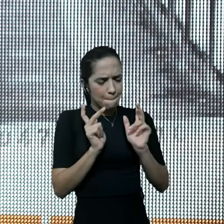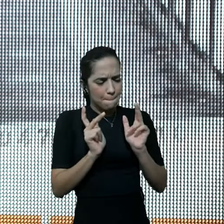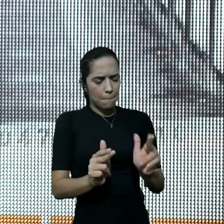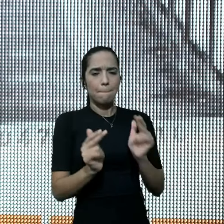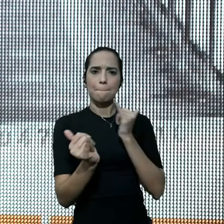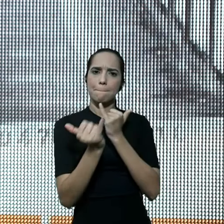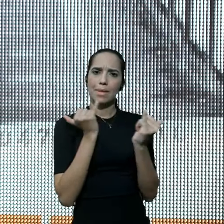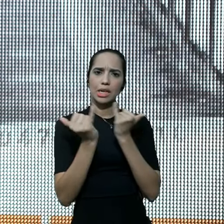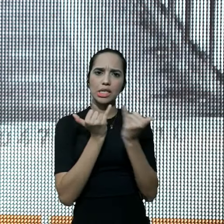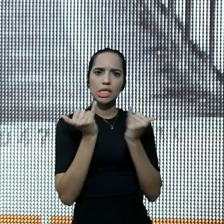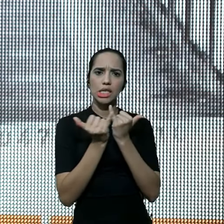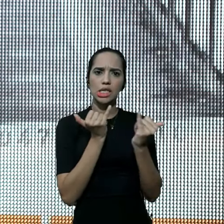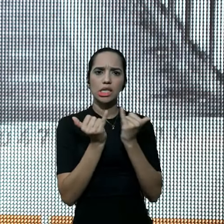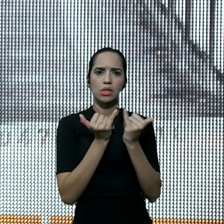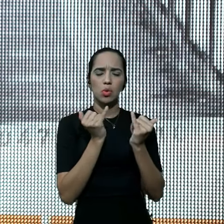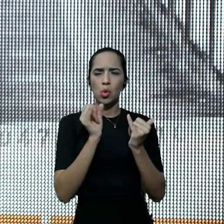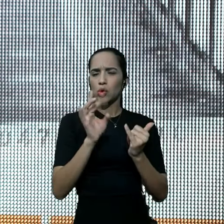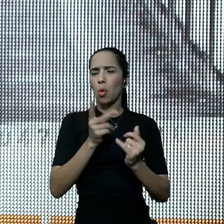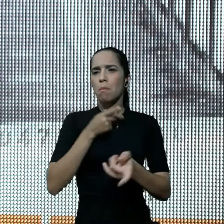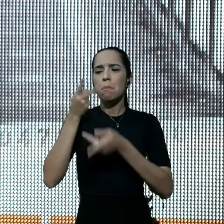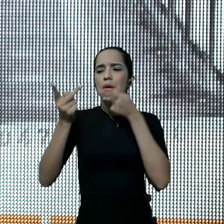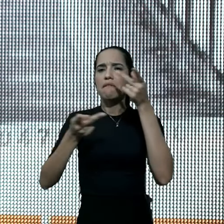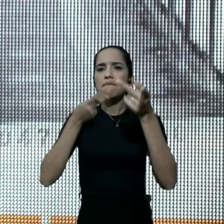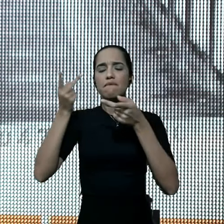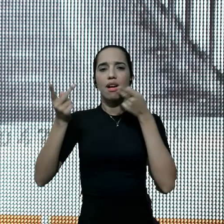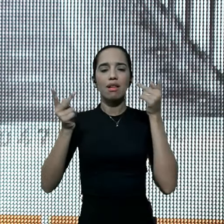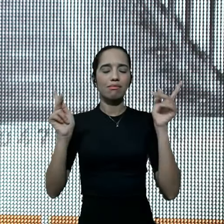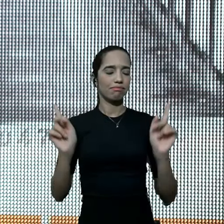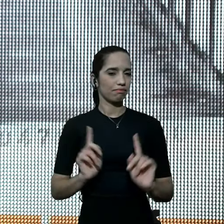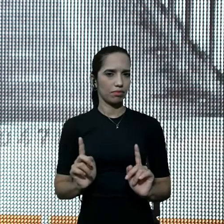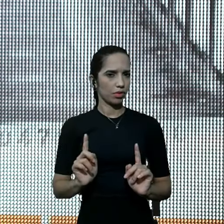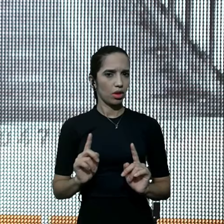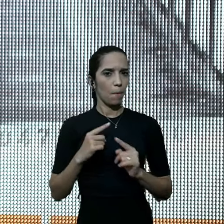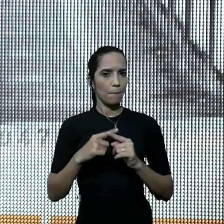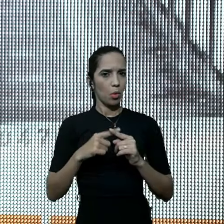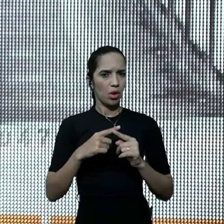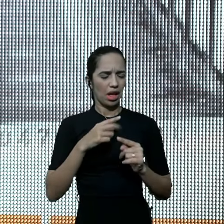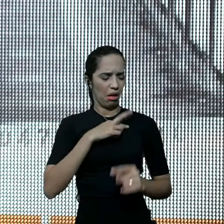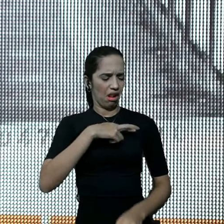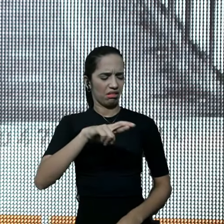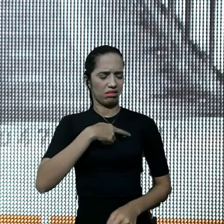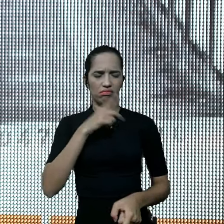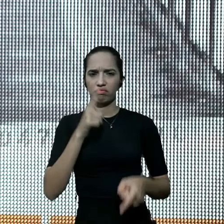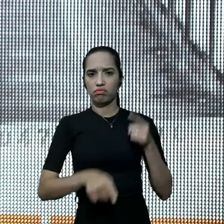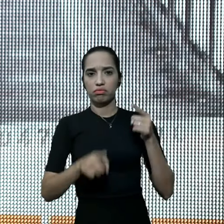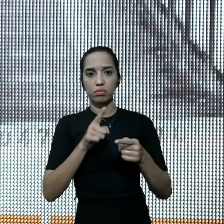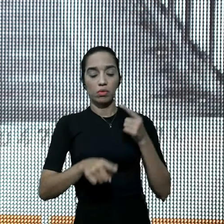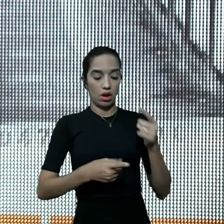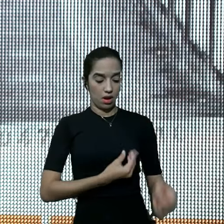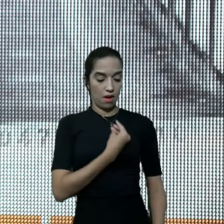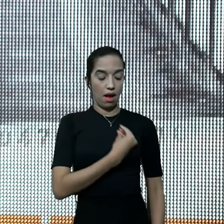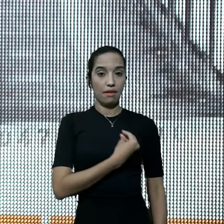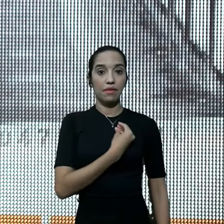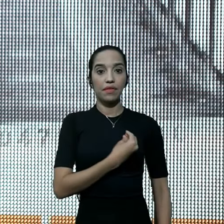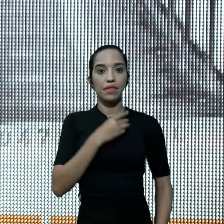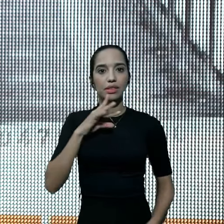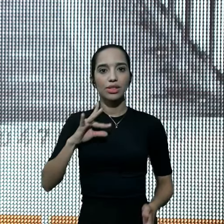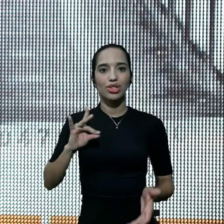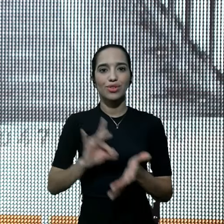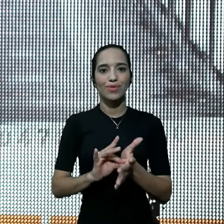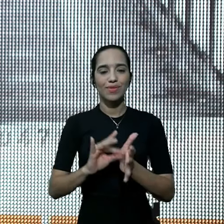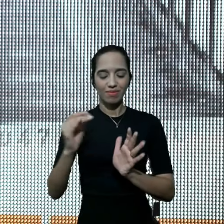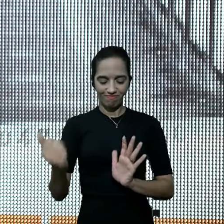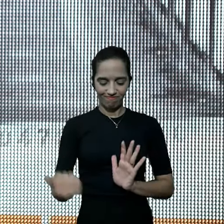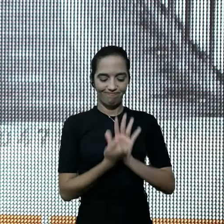postura, mais do que um discurso, porque eles não tinham um discurso religioso, mas eles viviam, eles carregavam as